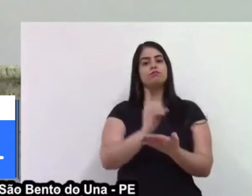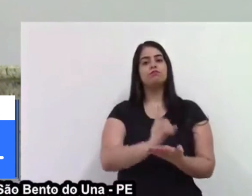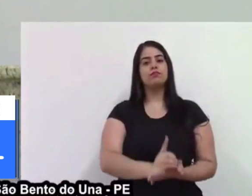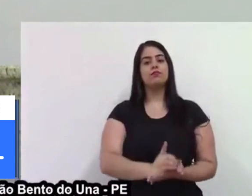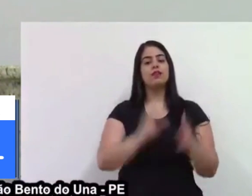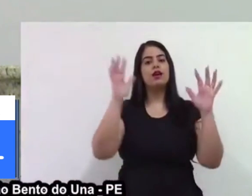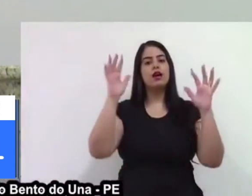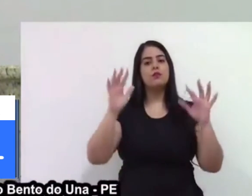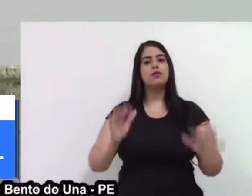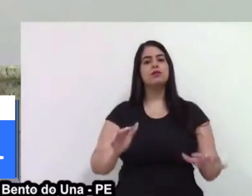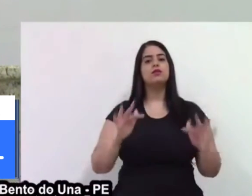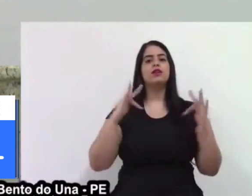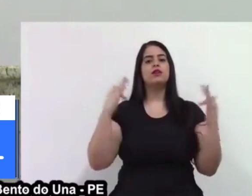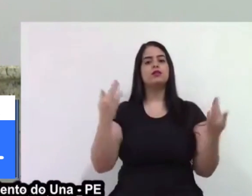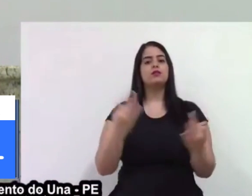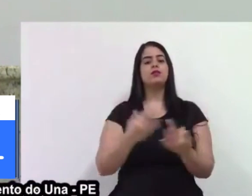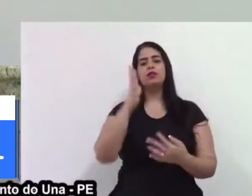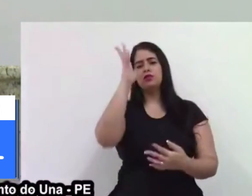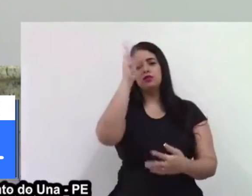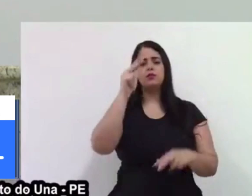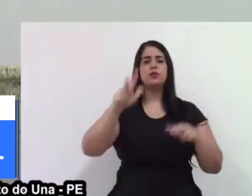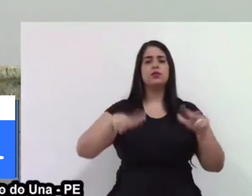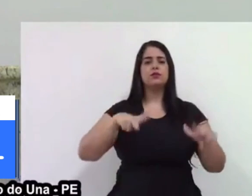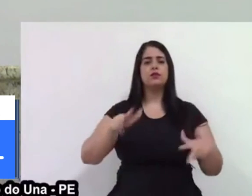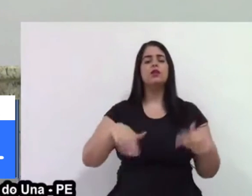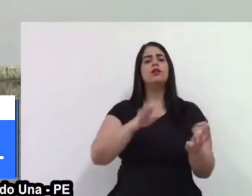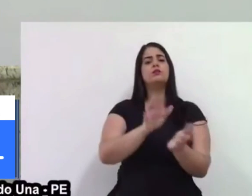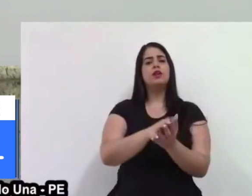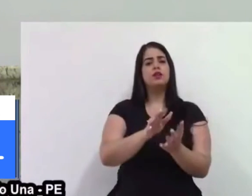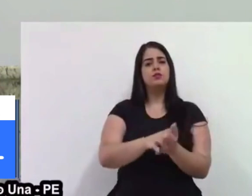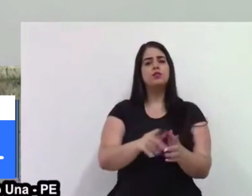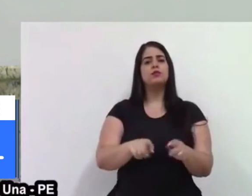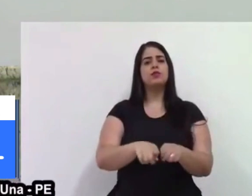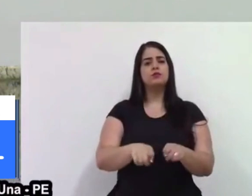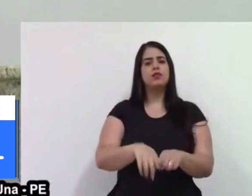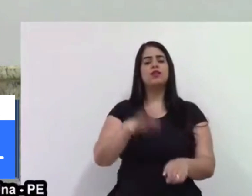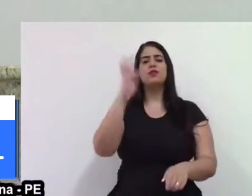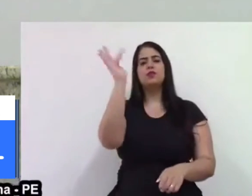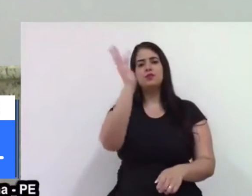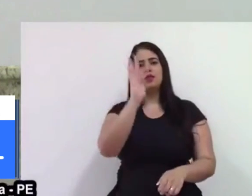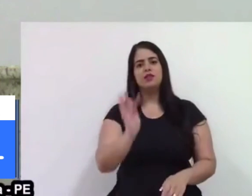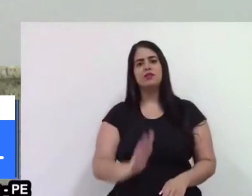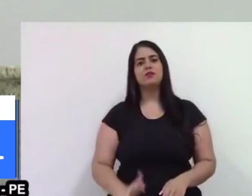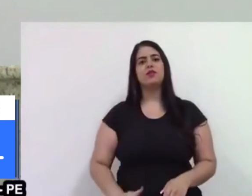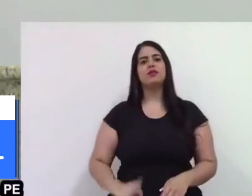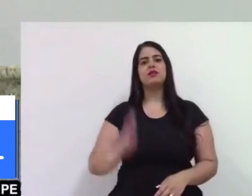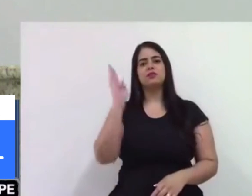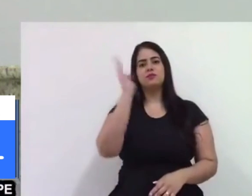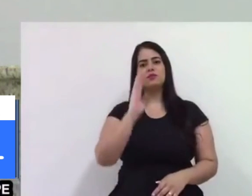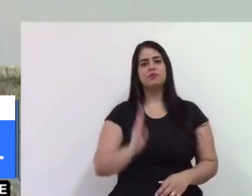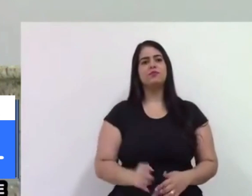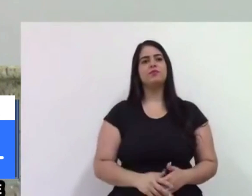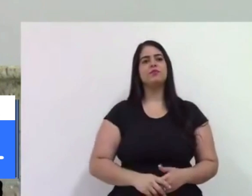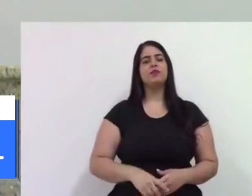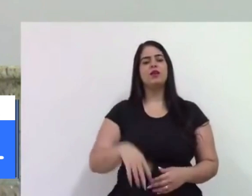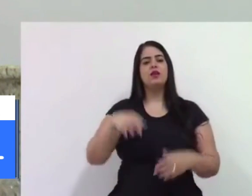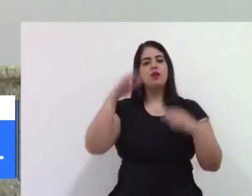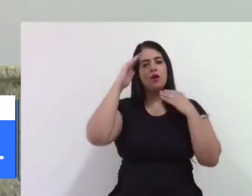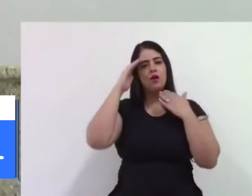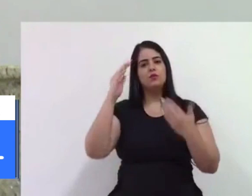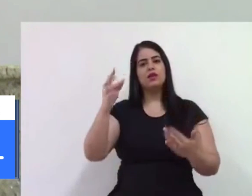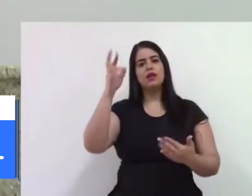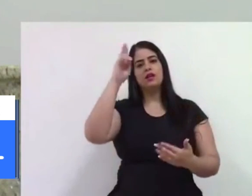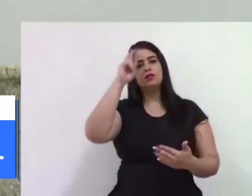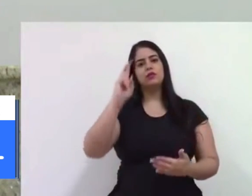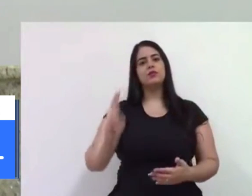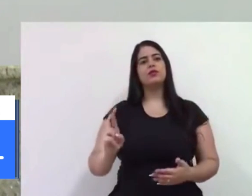as famílias são-bentense de Pernambuco e do Brasil. e o meu muito obrigado, senhor presidente, e